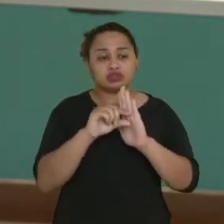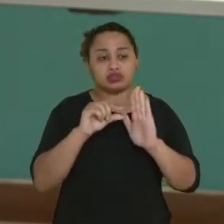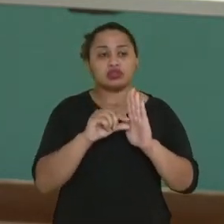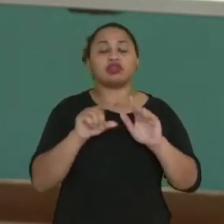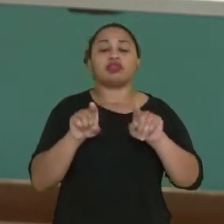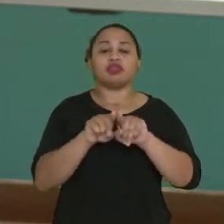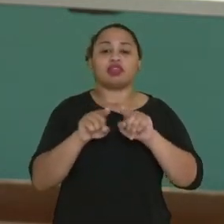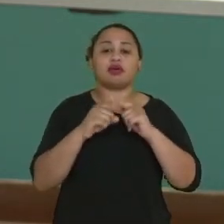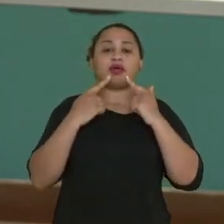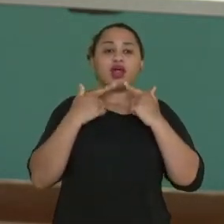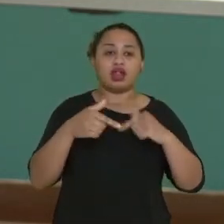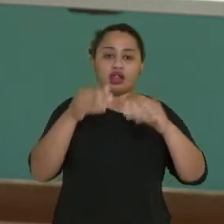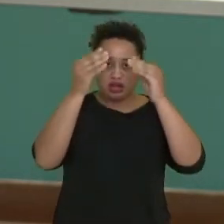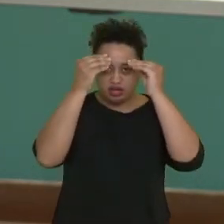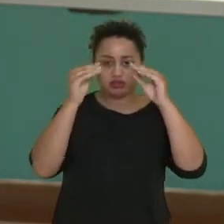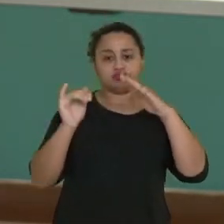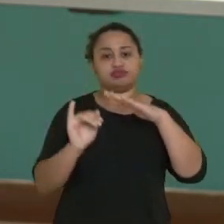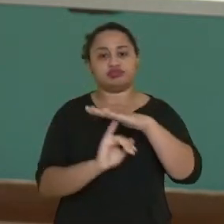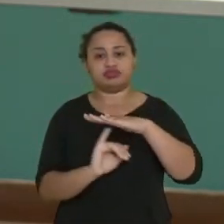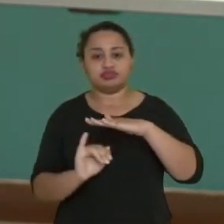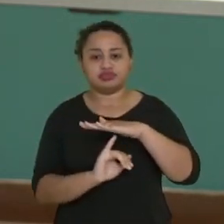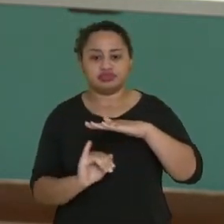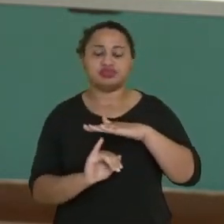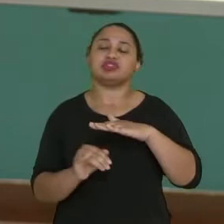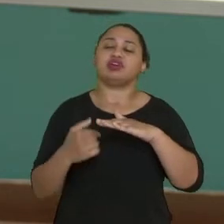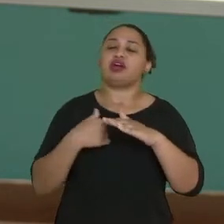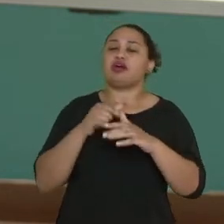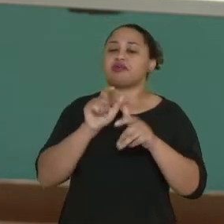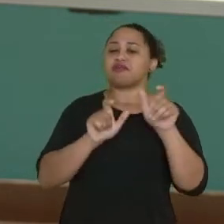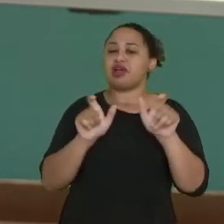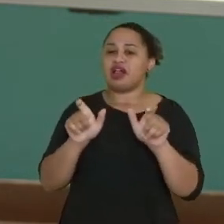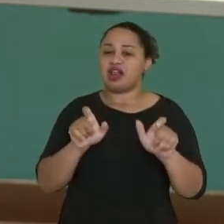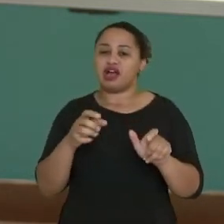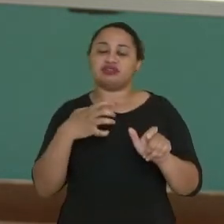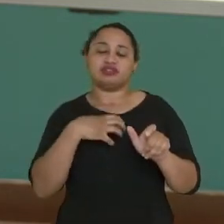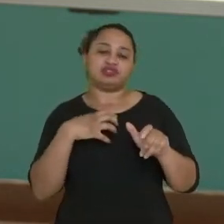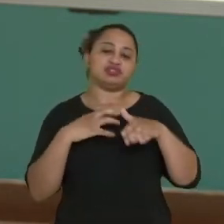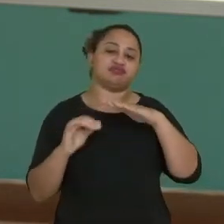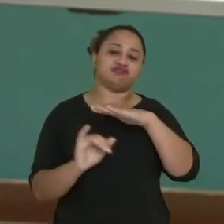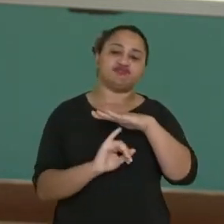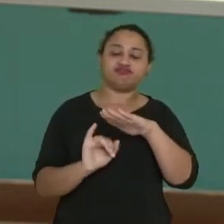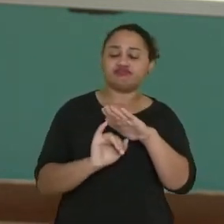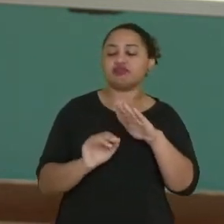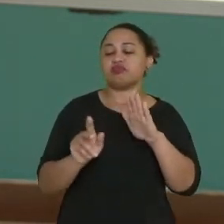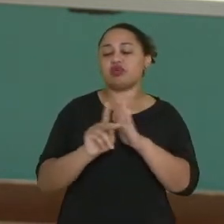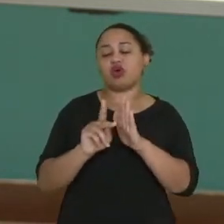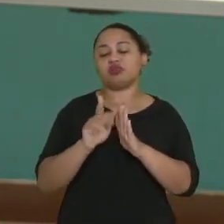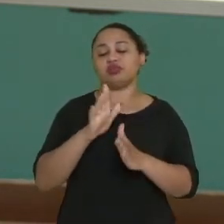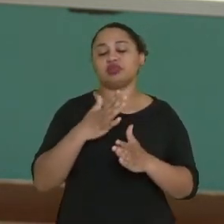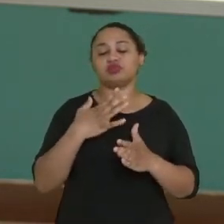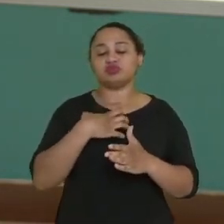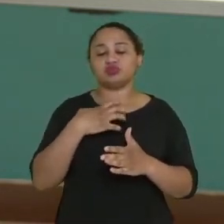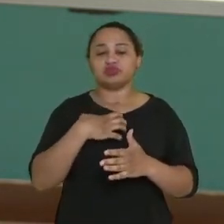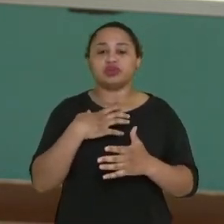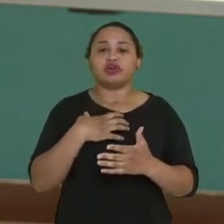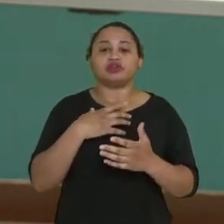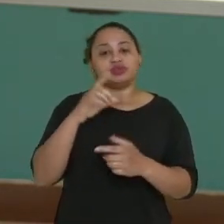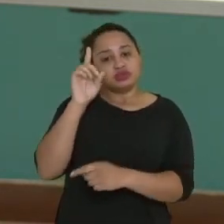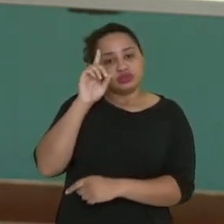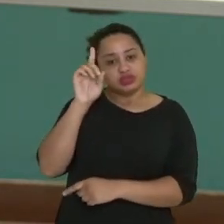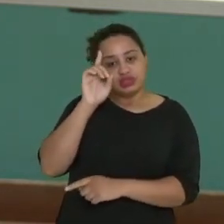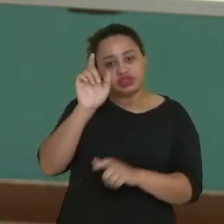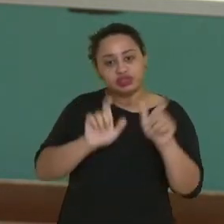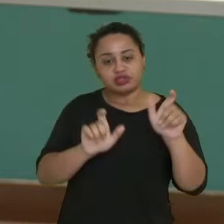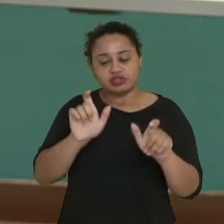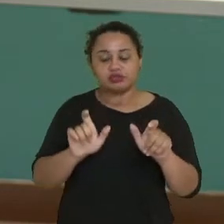coloquial, né? Então, utiliza ali as palavras de modo mais informal, mais dentro ali do dia a dia das pessoas que